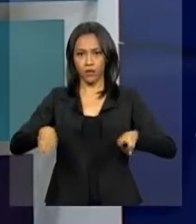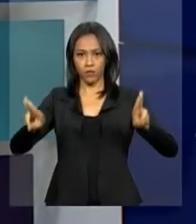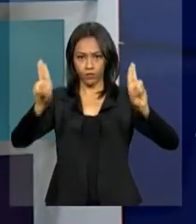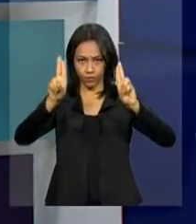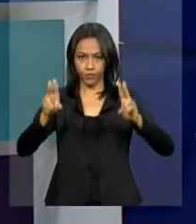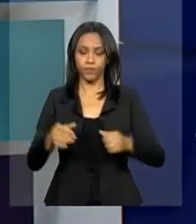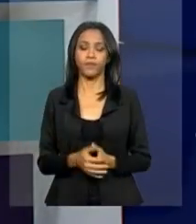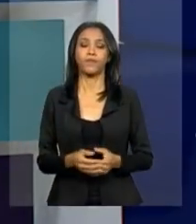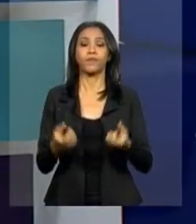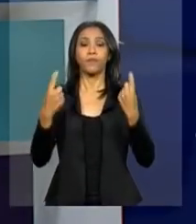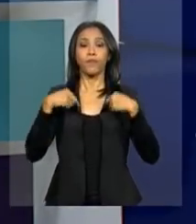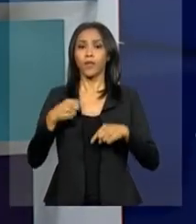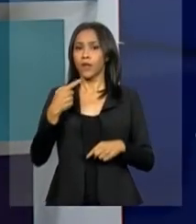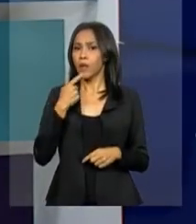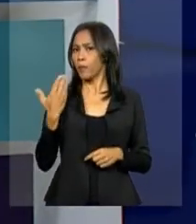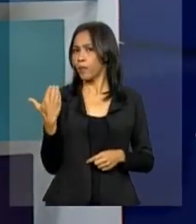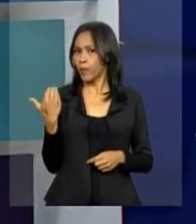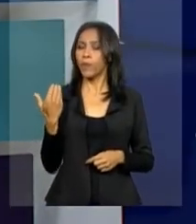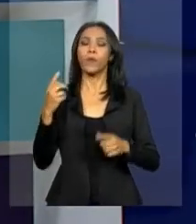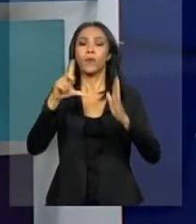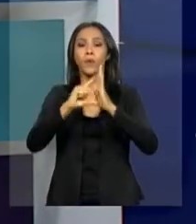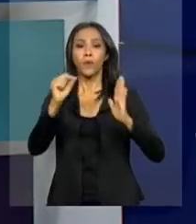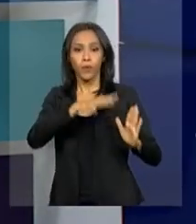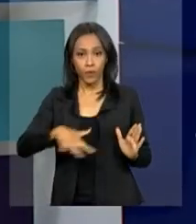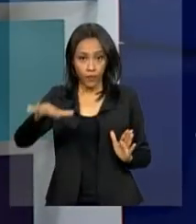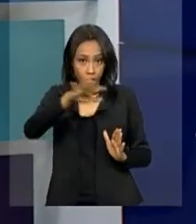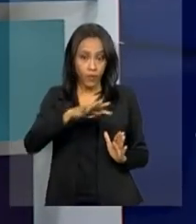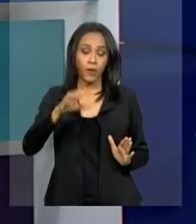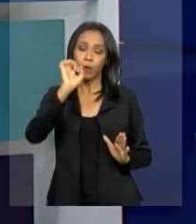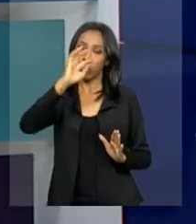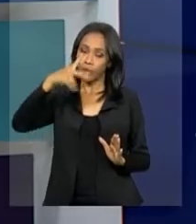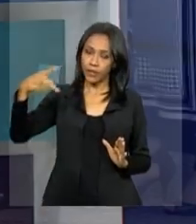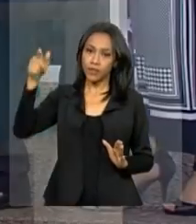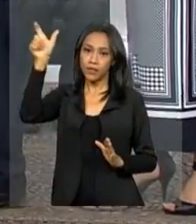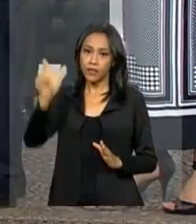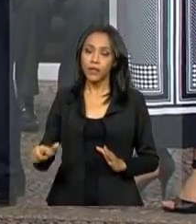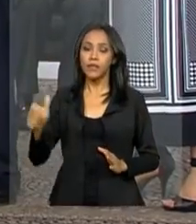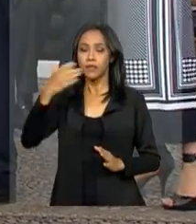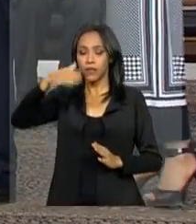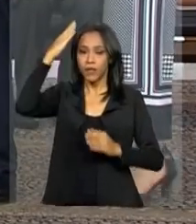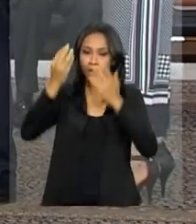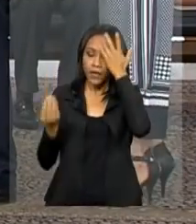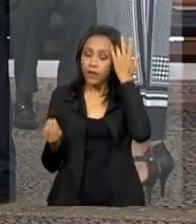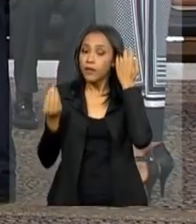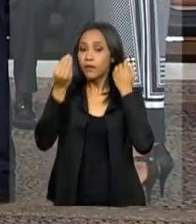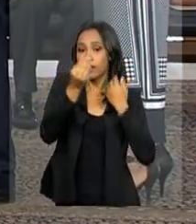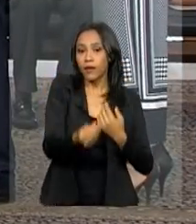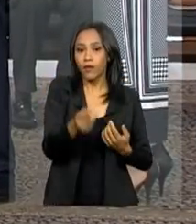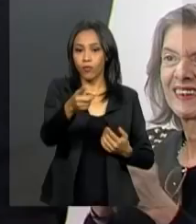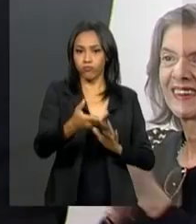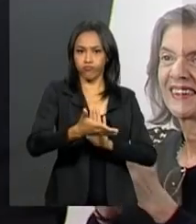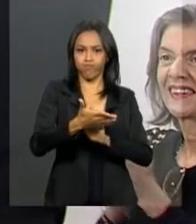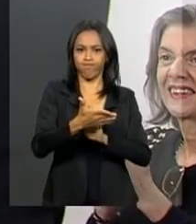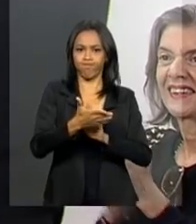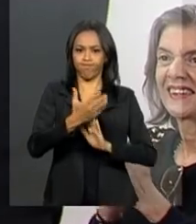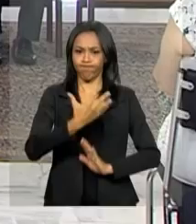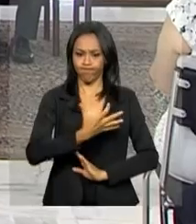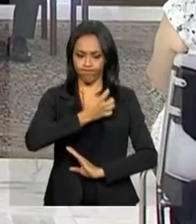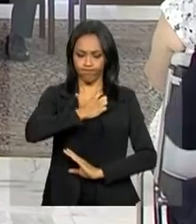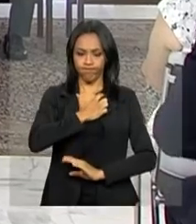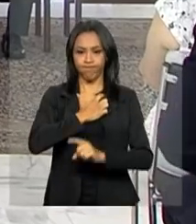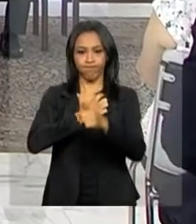E agora há pouco, no Palácio do Planalto, o presidente Michel Temer concedeu a Ordem Nacional do Cruzeiro do Sul ao jurista